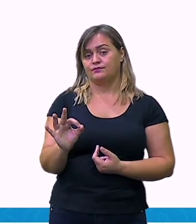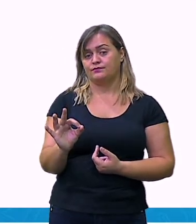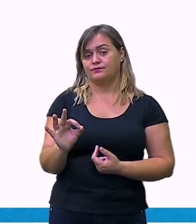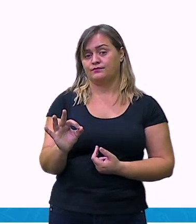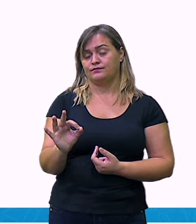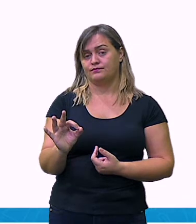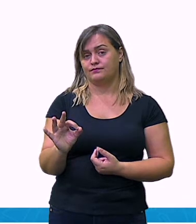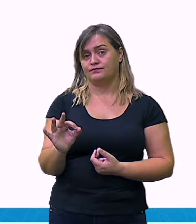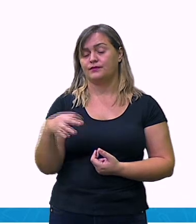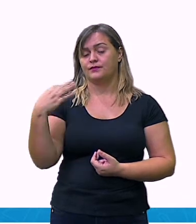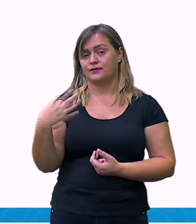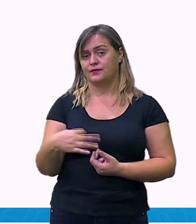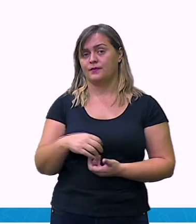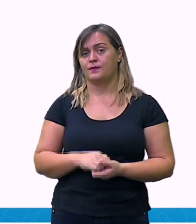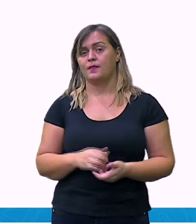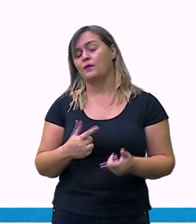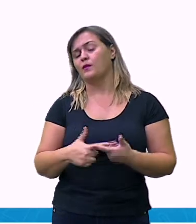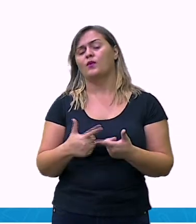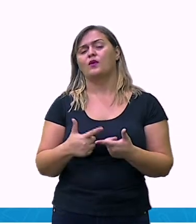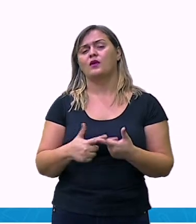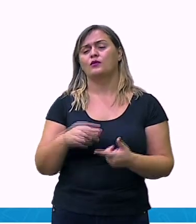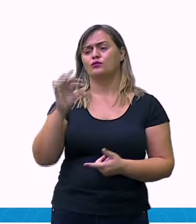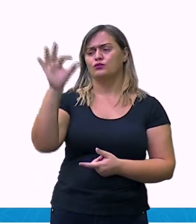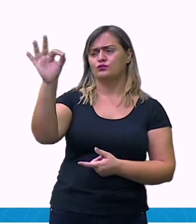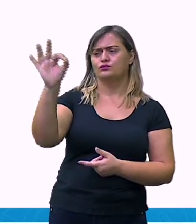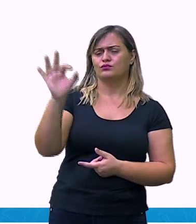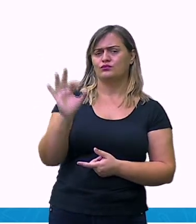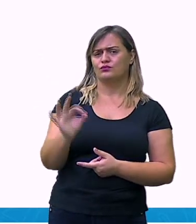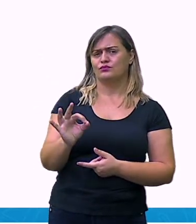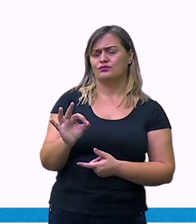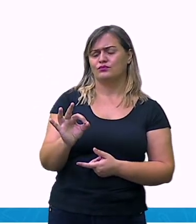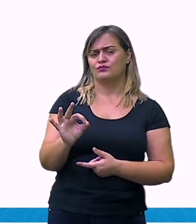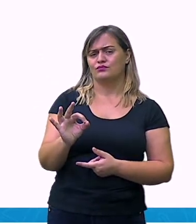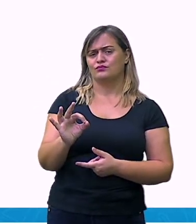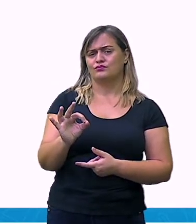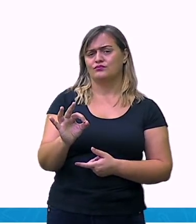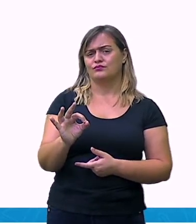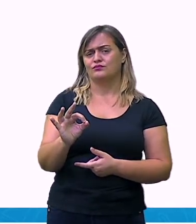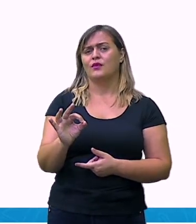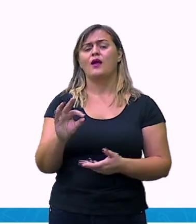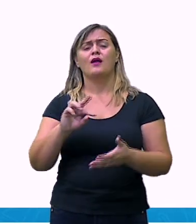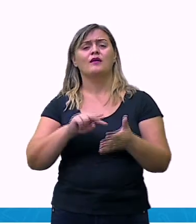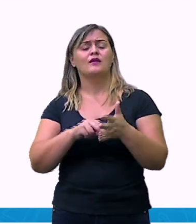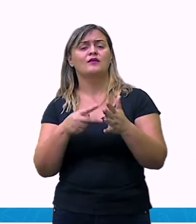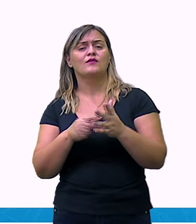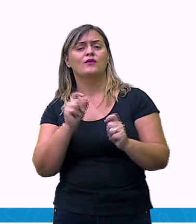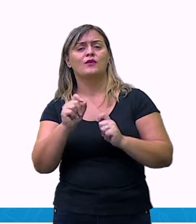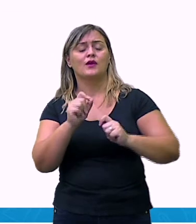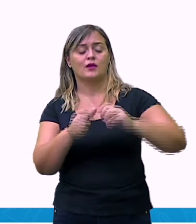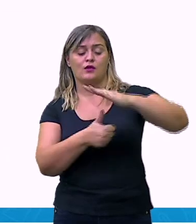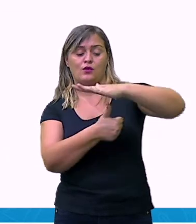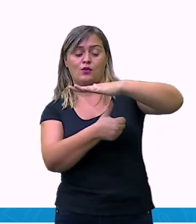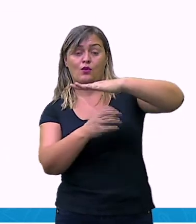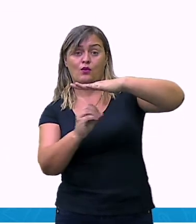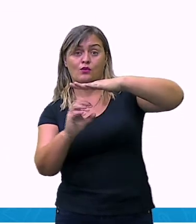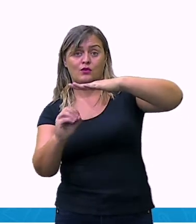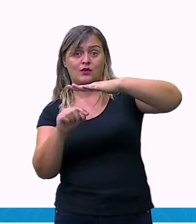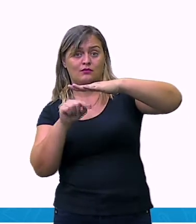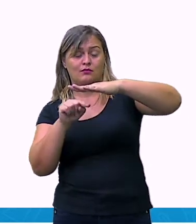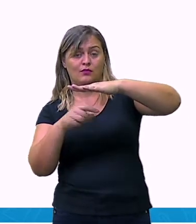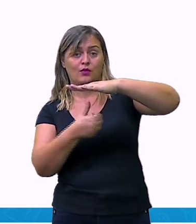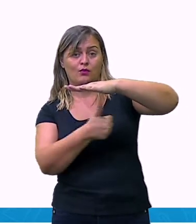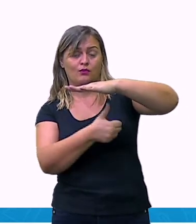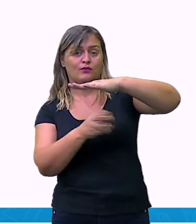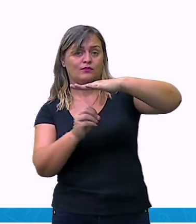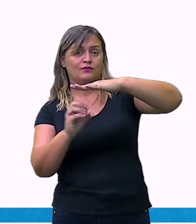vai estar representando esse denominador de 100, ou seja, 17 de